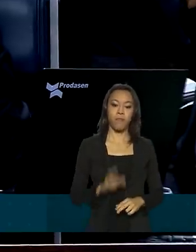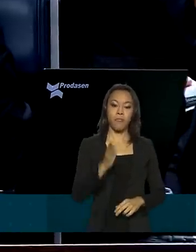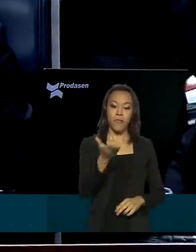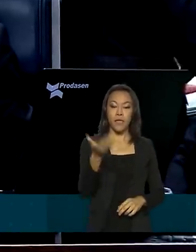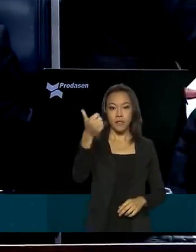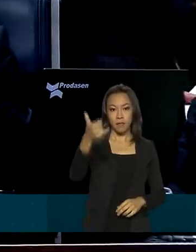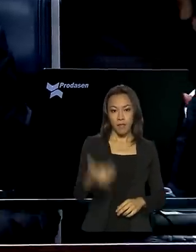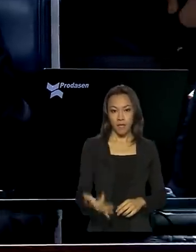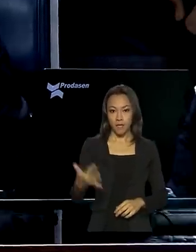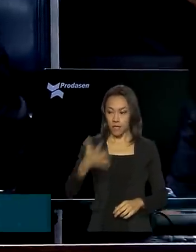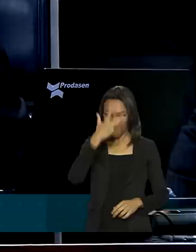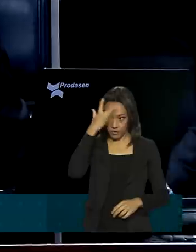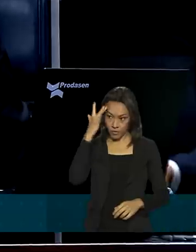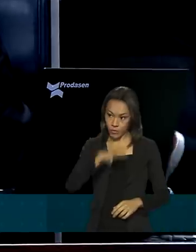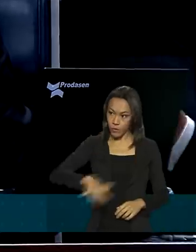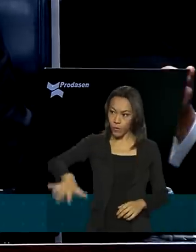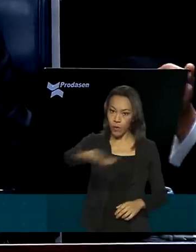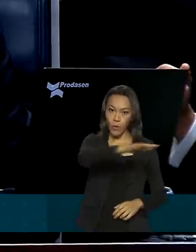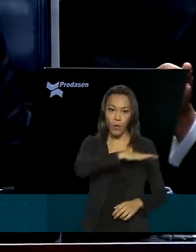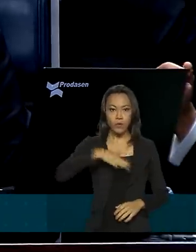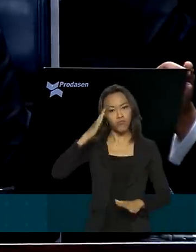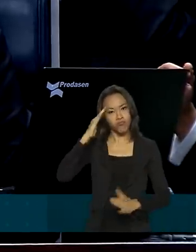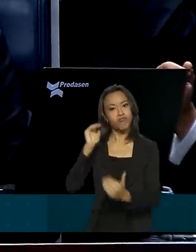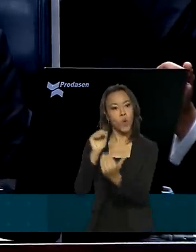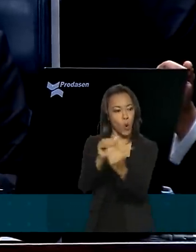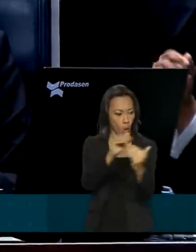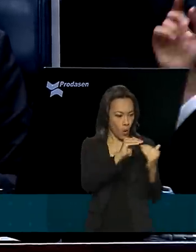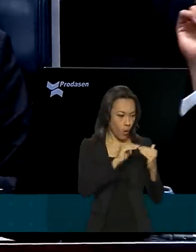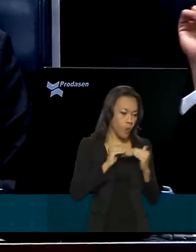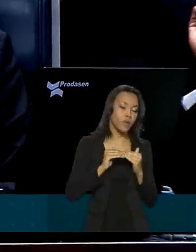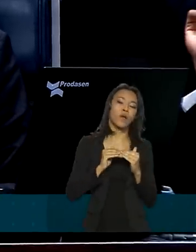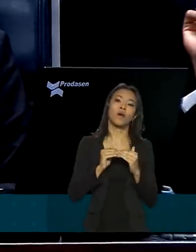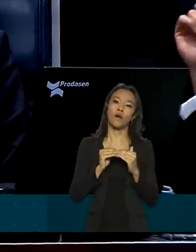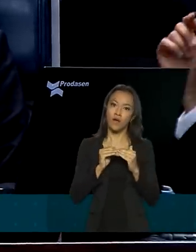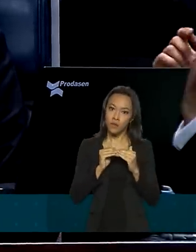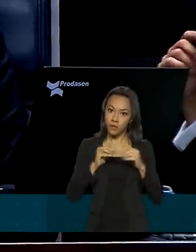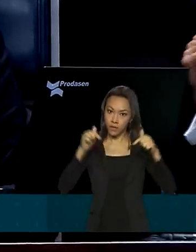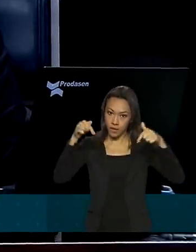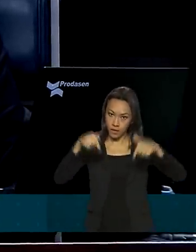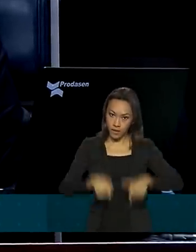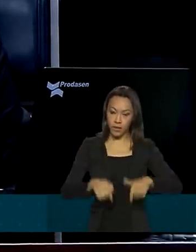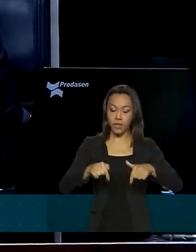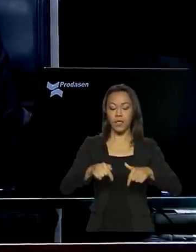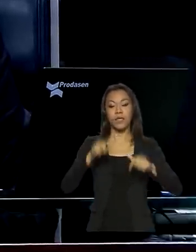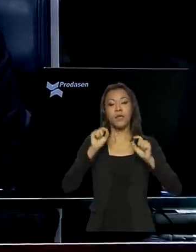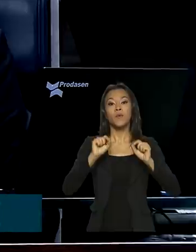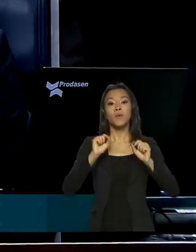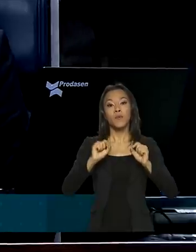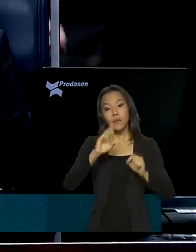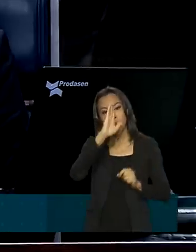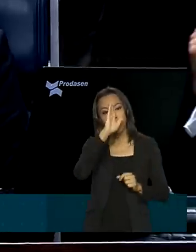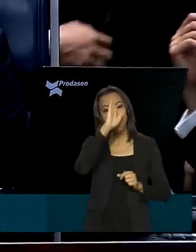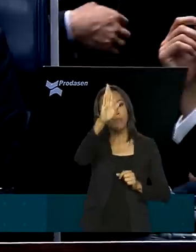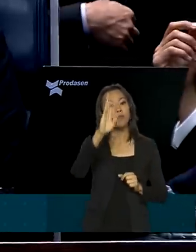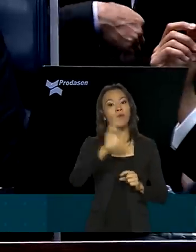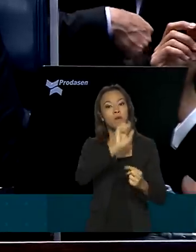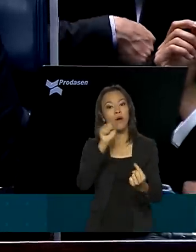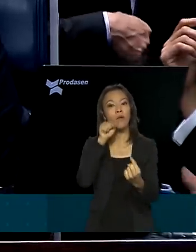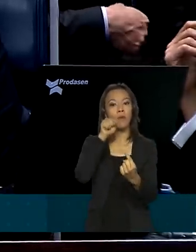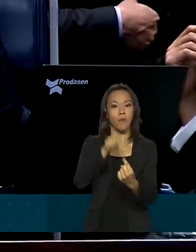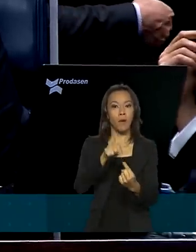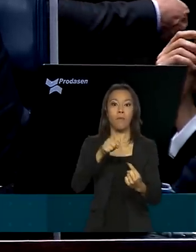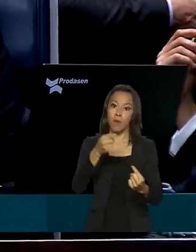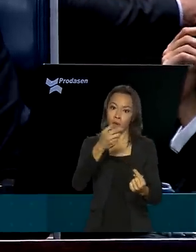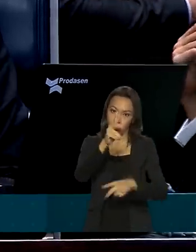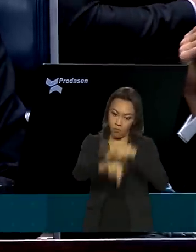Congresso Nacional foram muito conscienciosos e souberam dar prioridade ao que interessa ao povo brasileiro. Porque é disso,